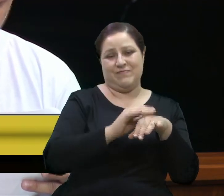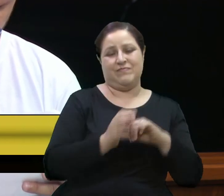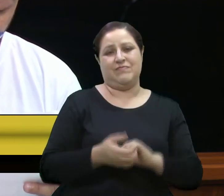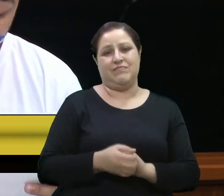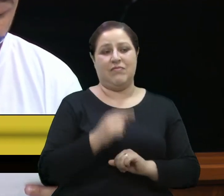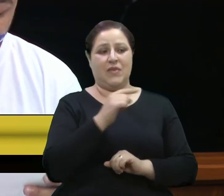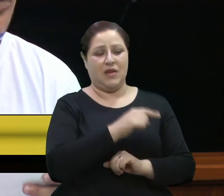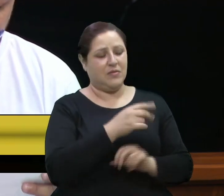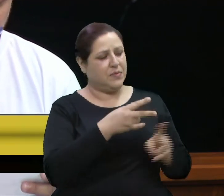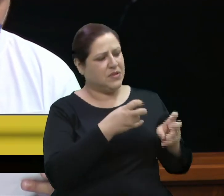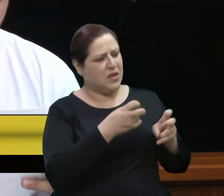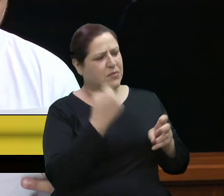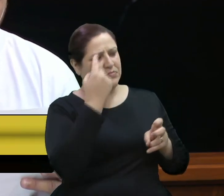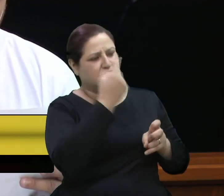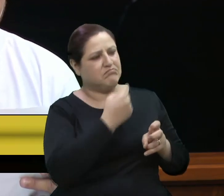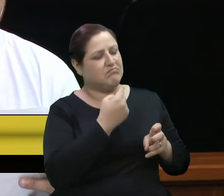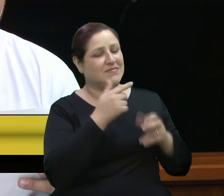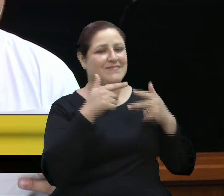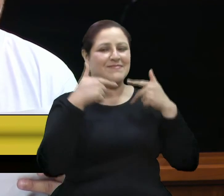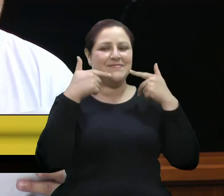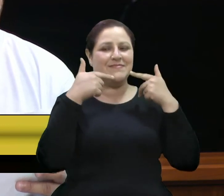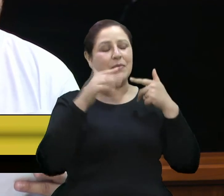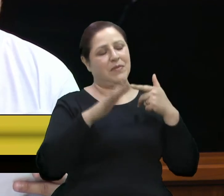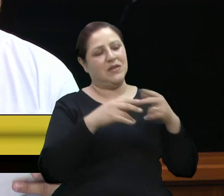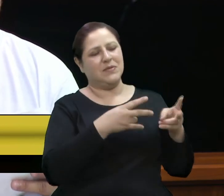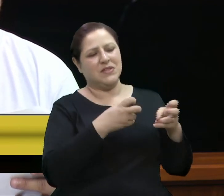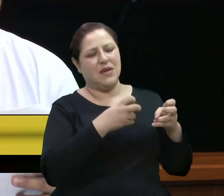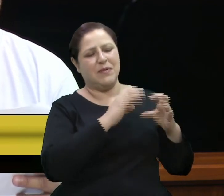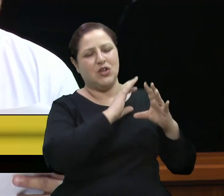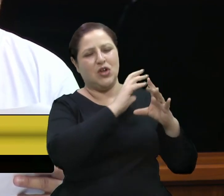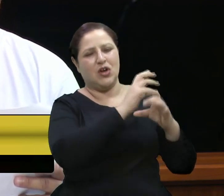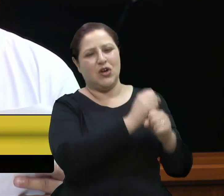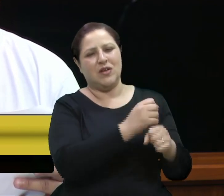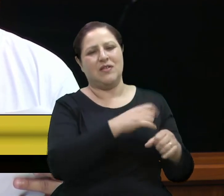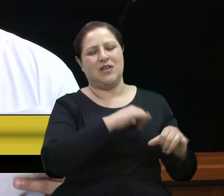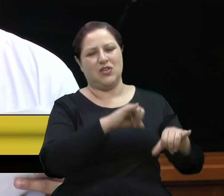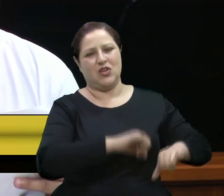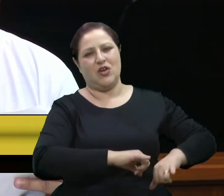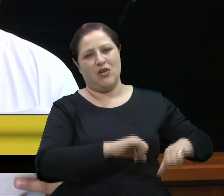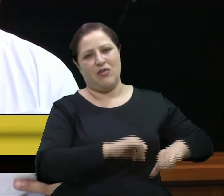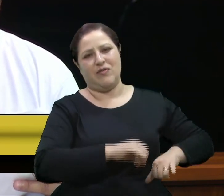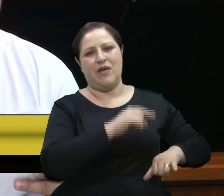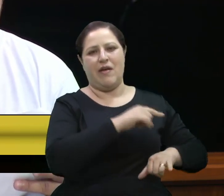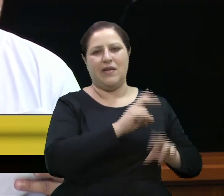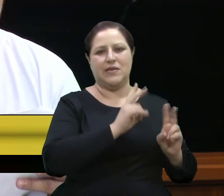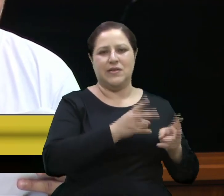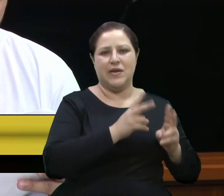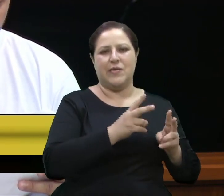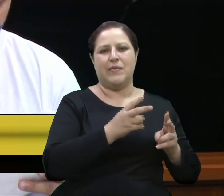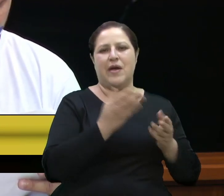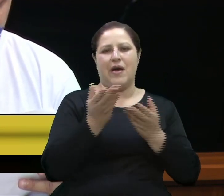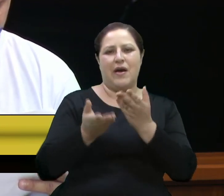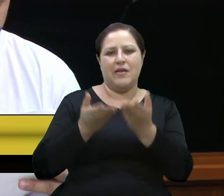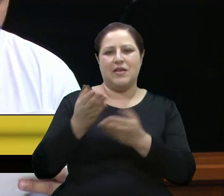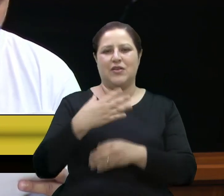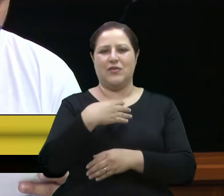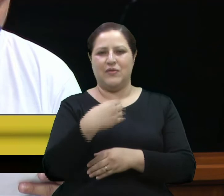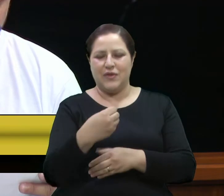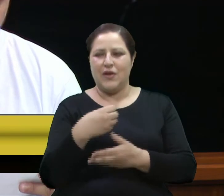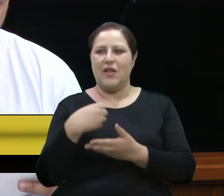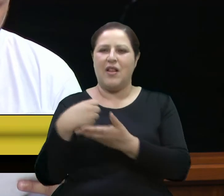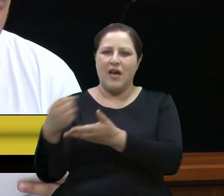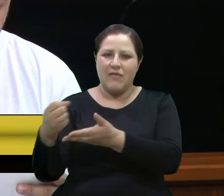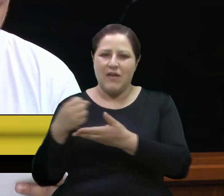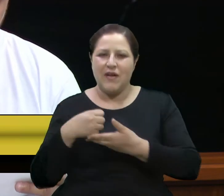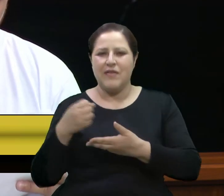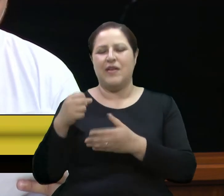trajetória sofrida. A busca pelo tratamento de seu filho, com percurso de idas e vidas de clínica, e mesmo com a luta incessante para que